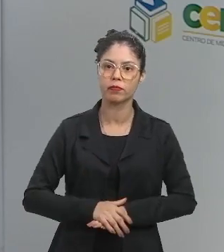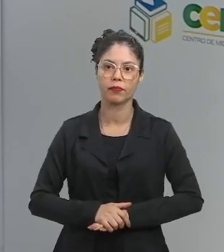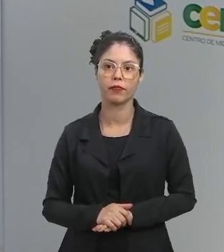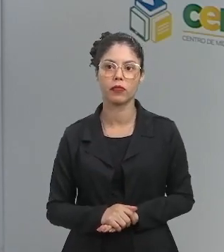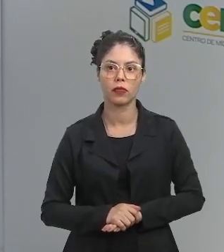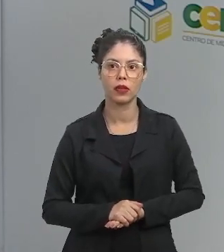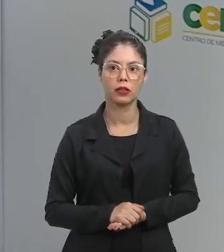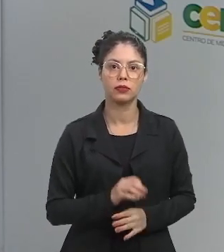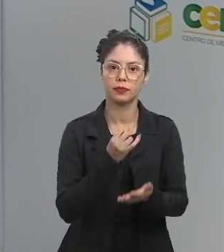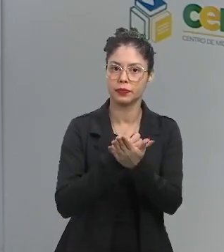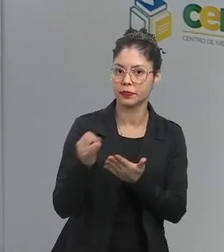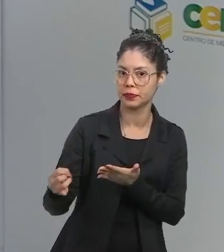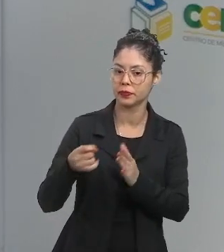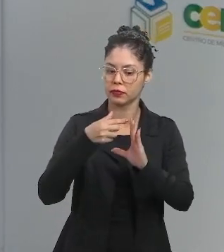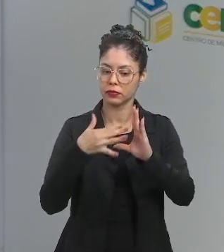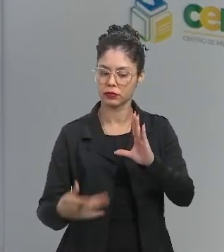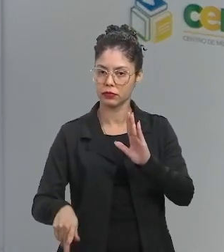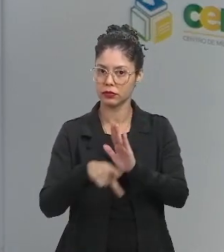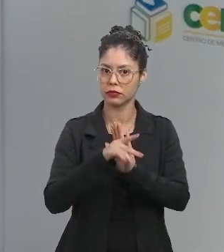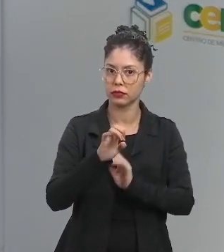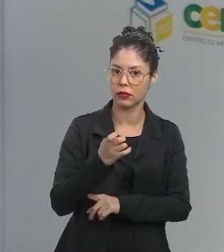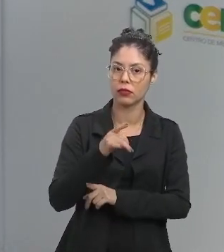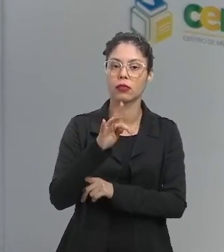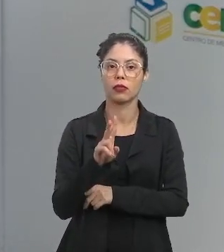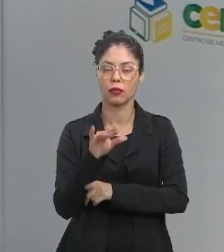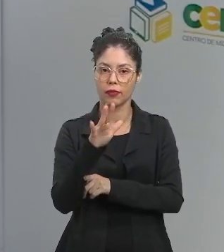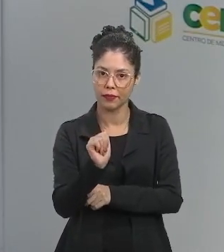a introdução de espécies exóticas.